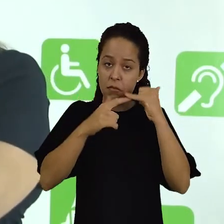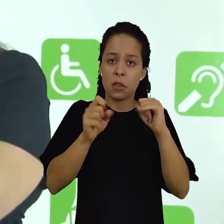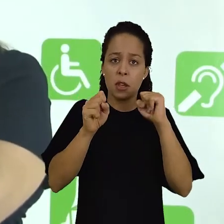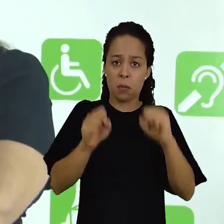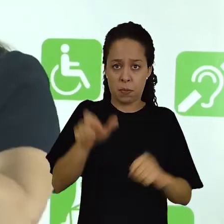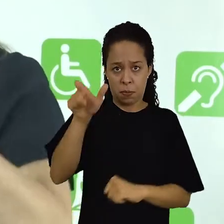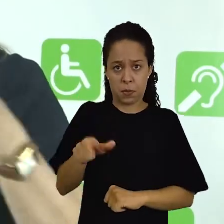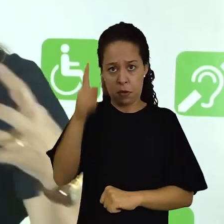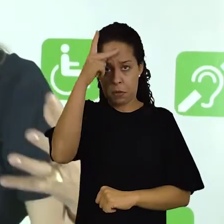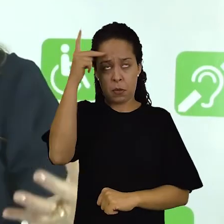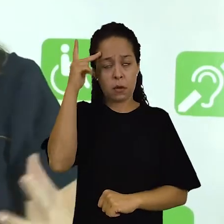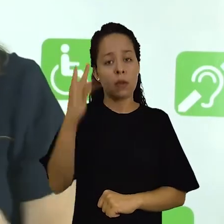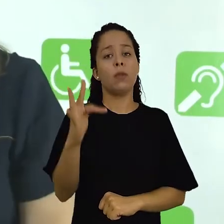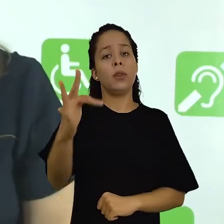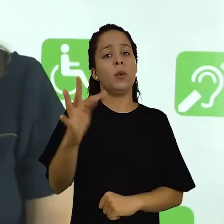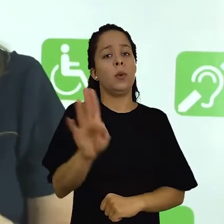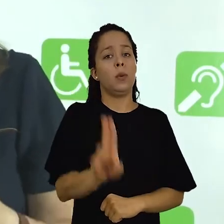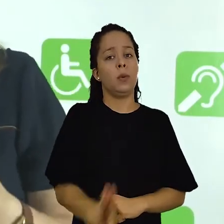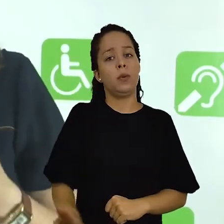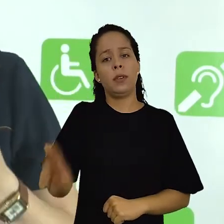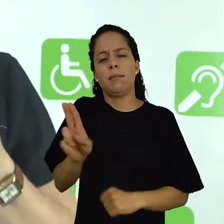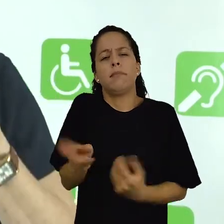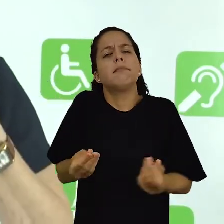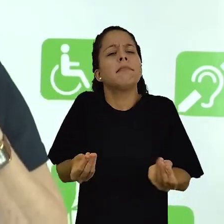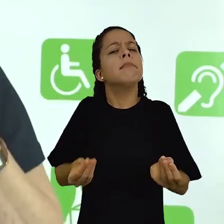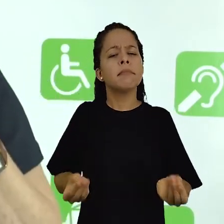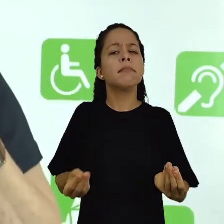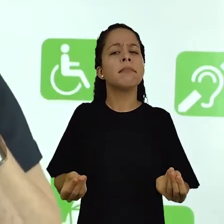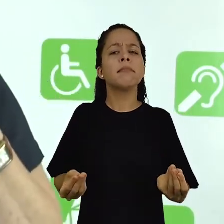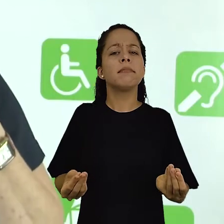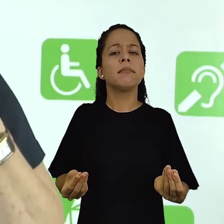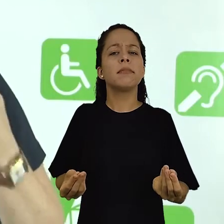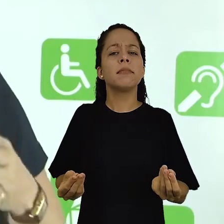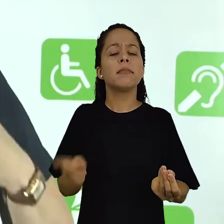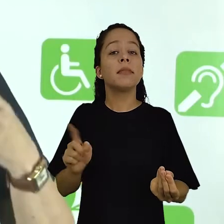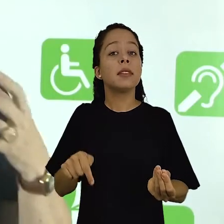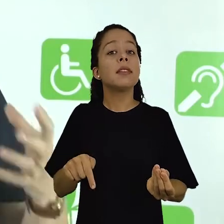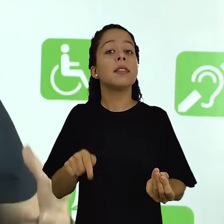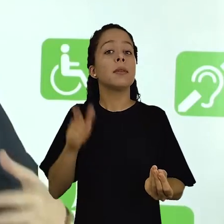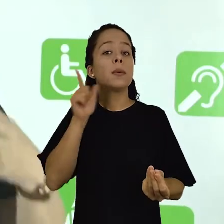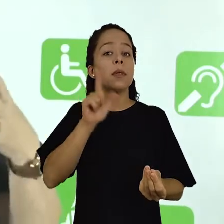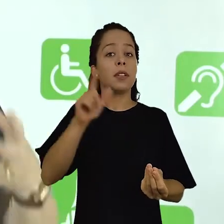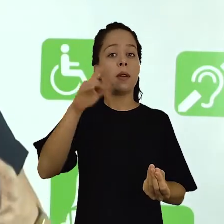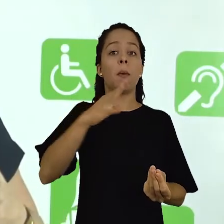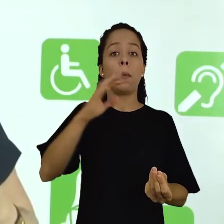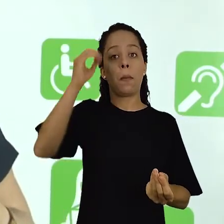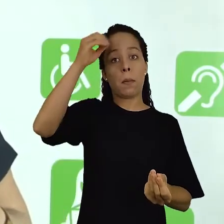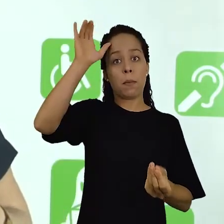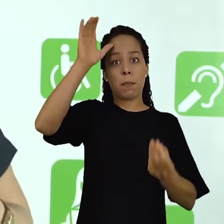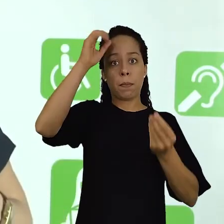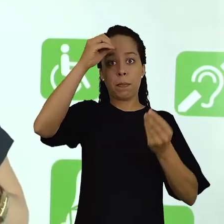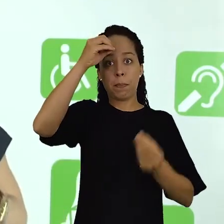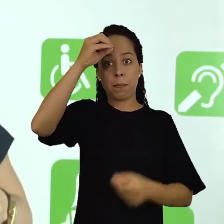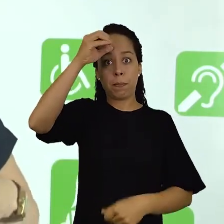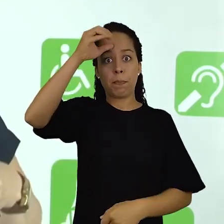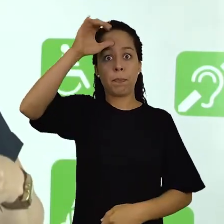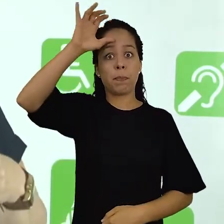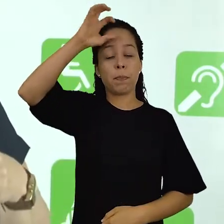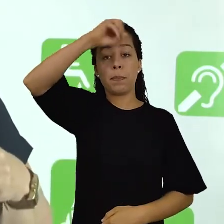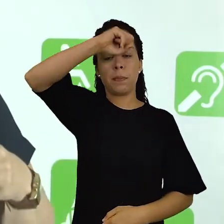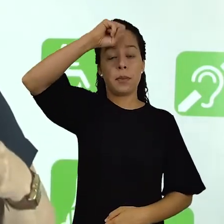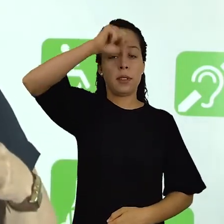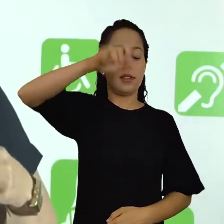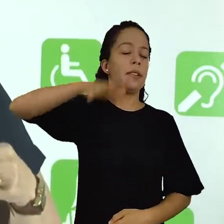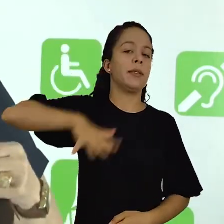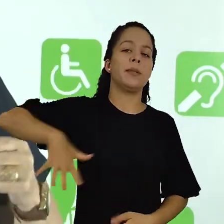objetos, de informações que ele poderá utilizar depois para